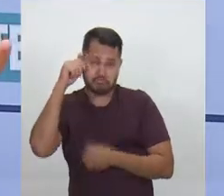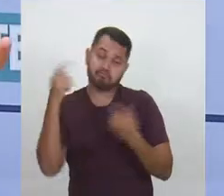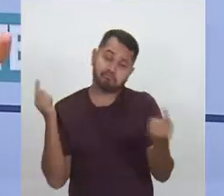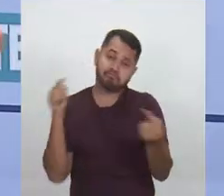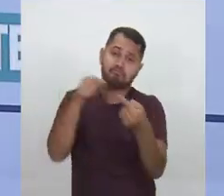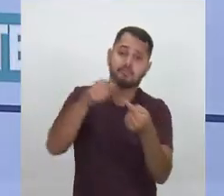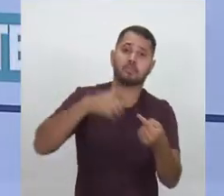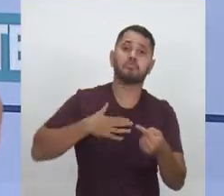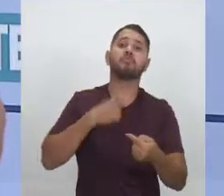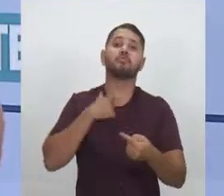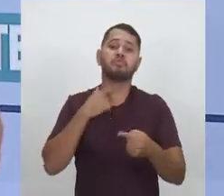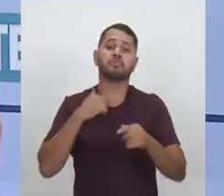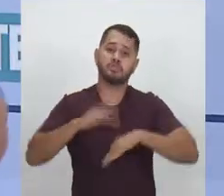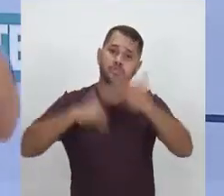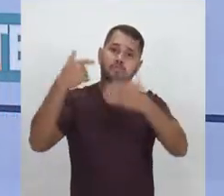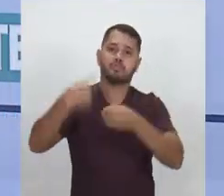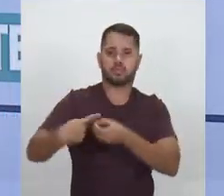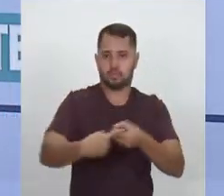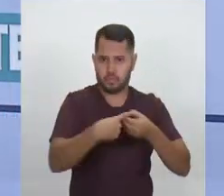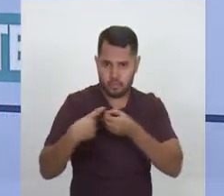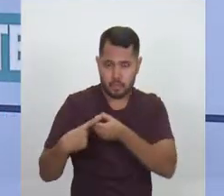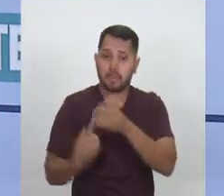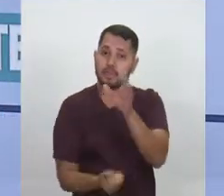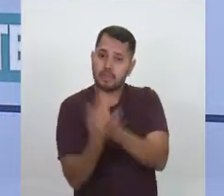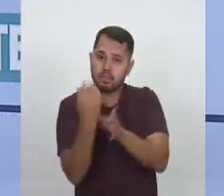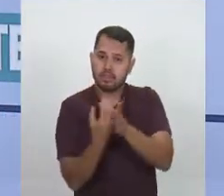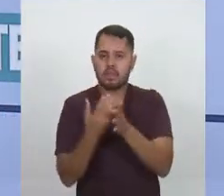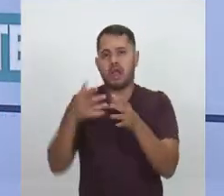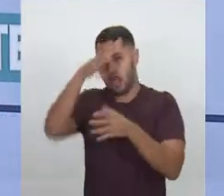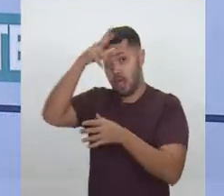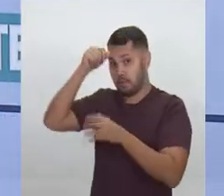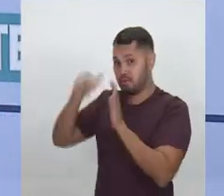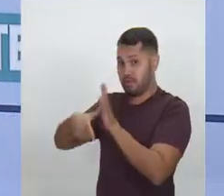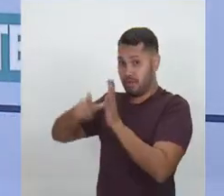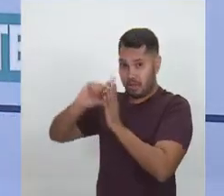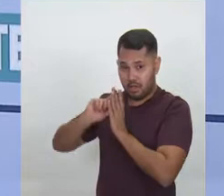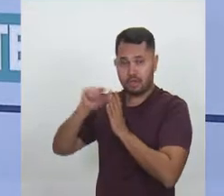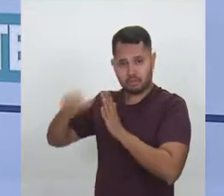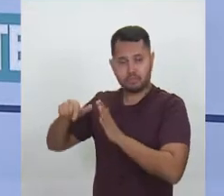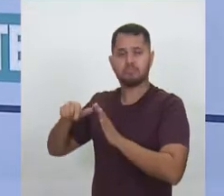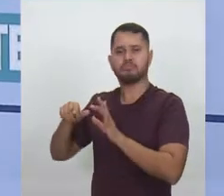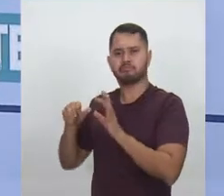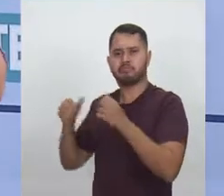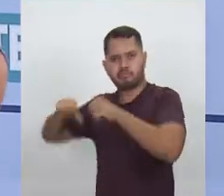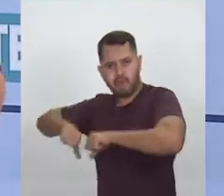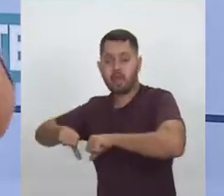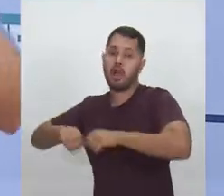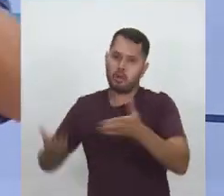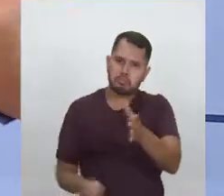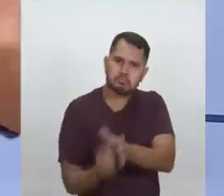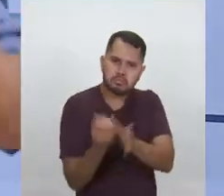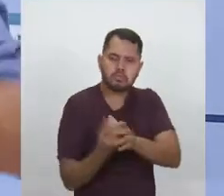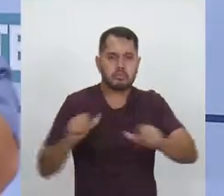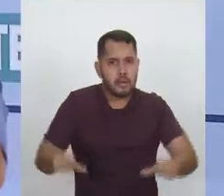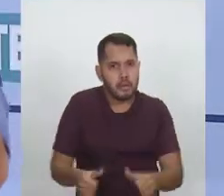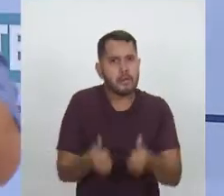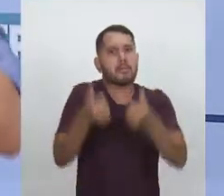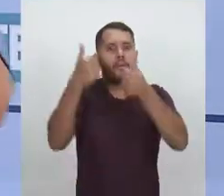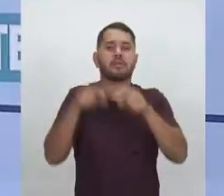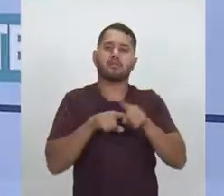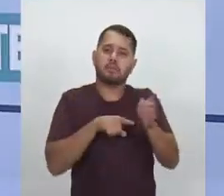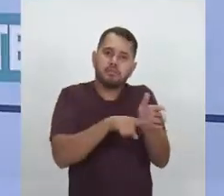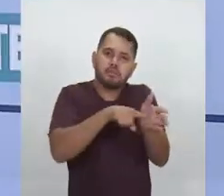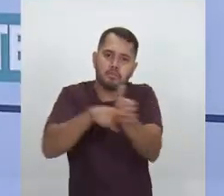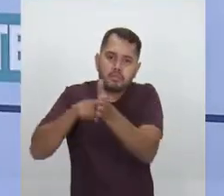forma que nós queremos desenvolver o interior. criando, deixando o Amazonas um estado produtor de alimentos e também explorando as nossas